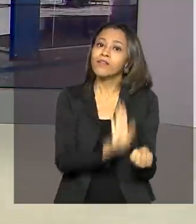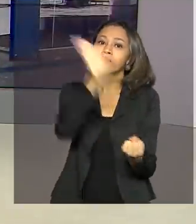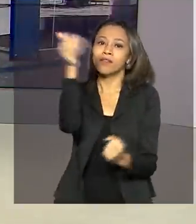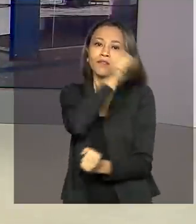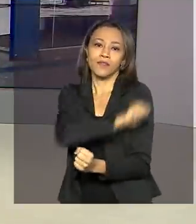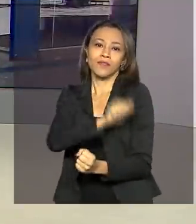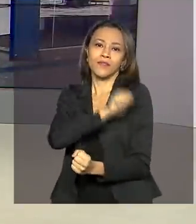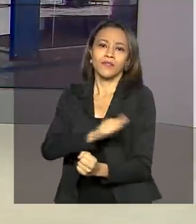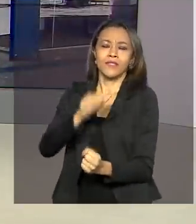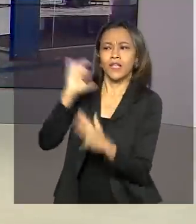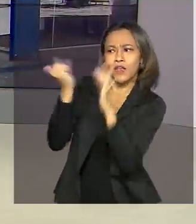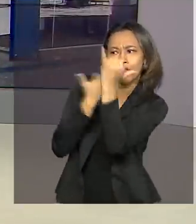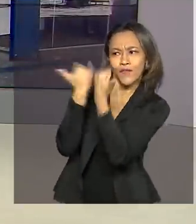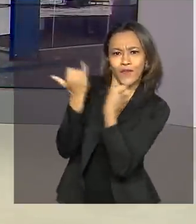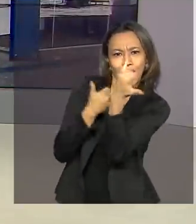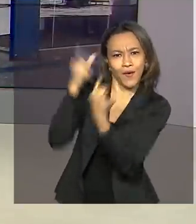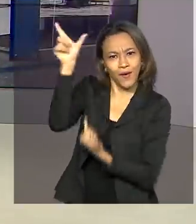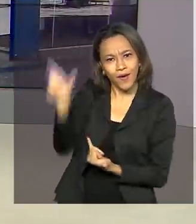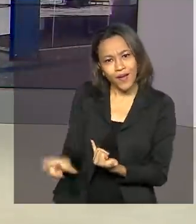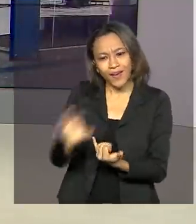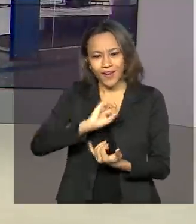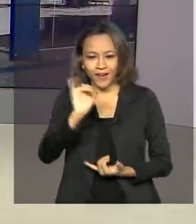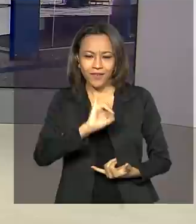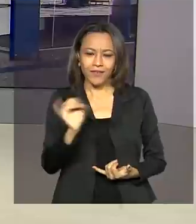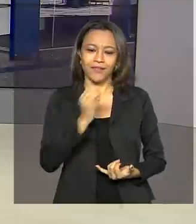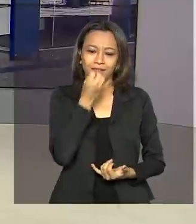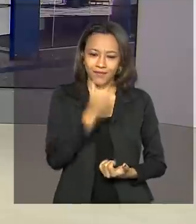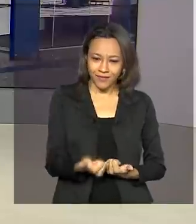as informações para a gente. Olá Maurício, bom dia para você.